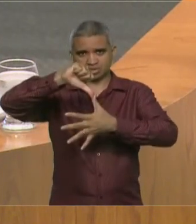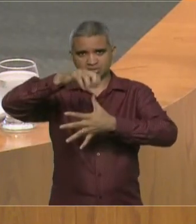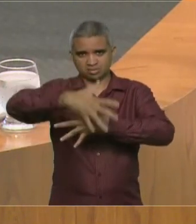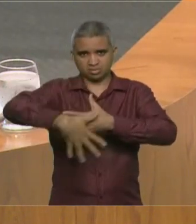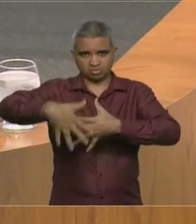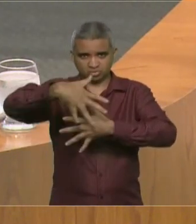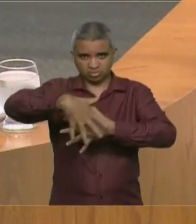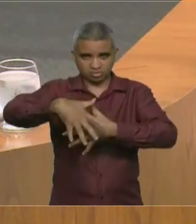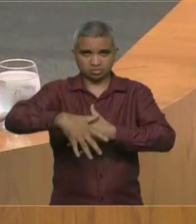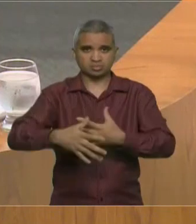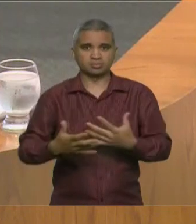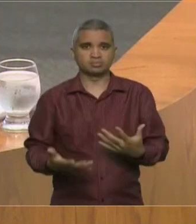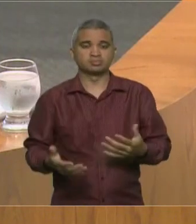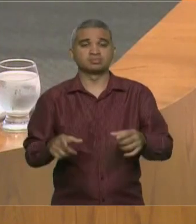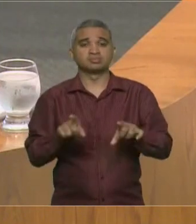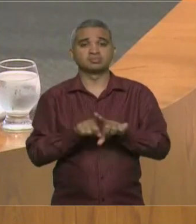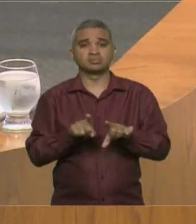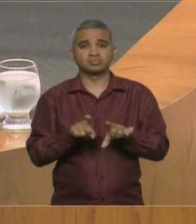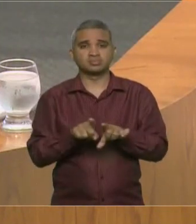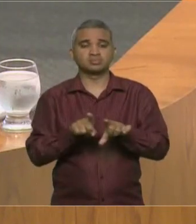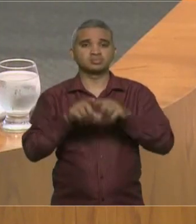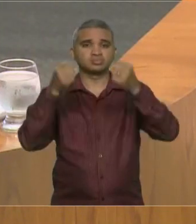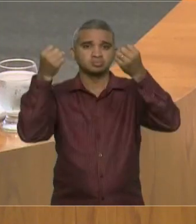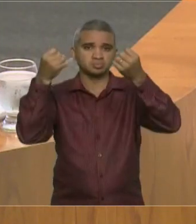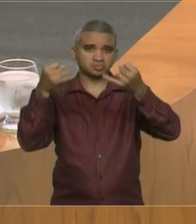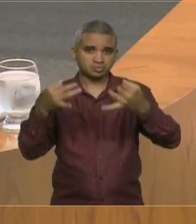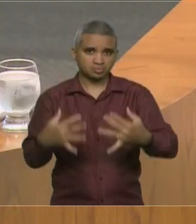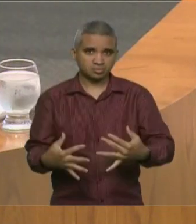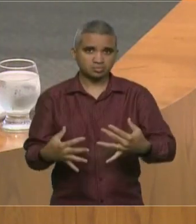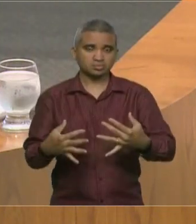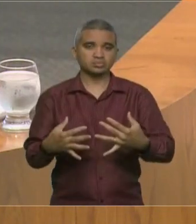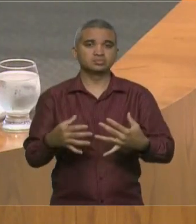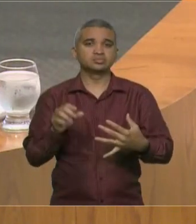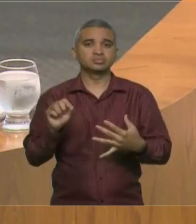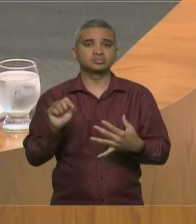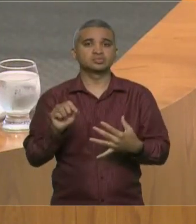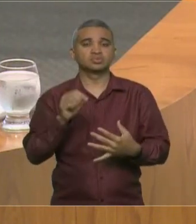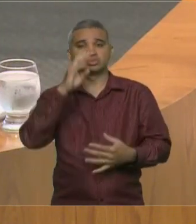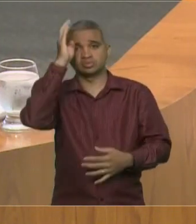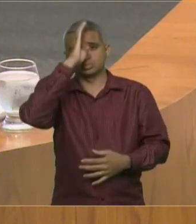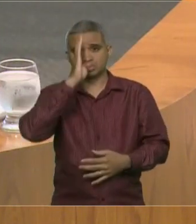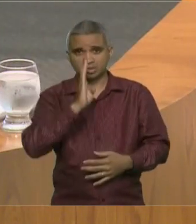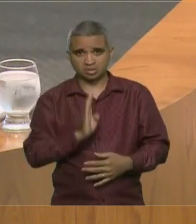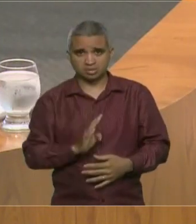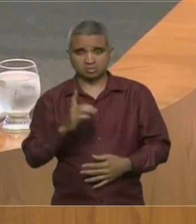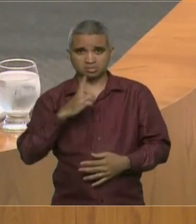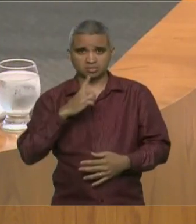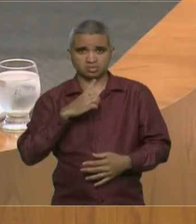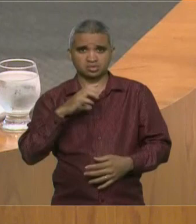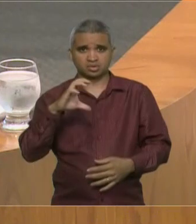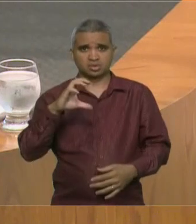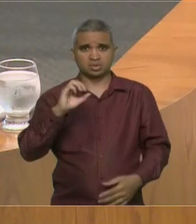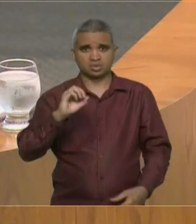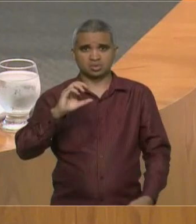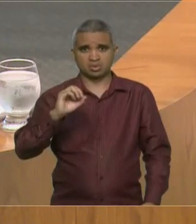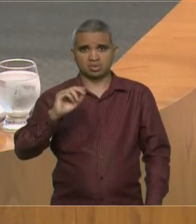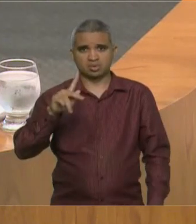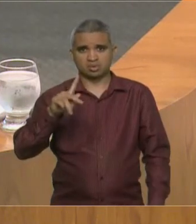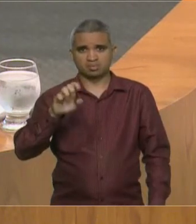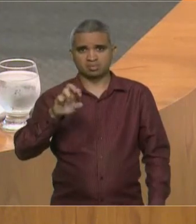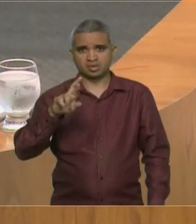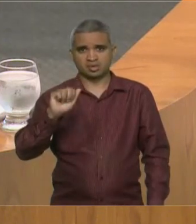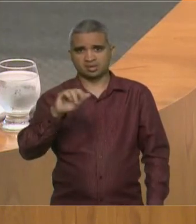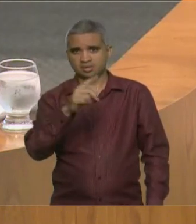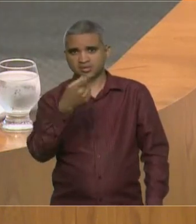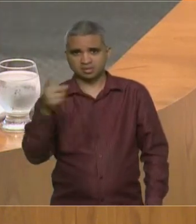para a Cooperação e Desenvolvimento Econômico, que reúne 36 países